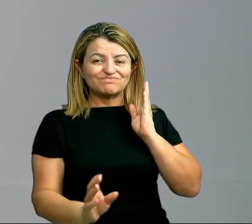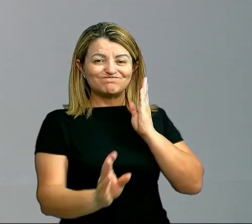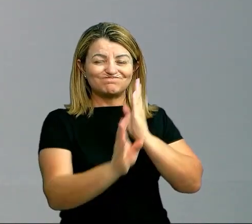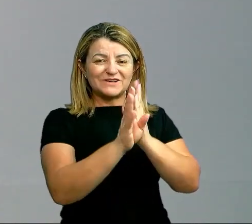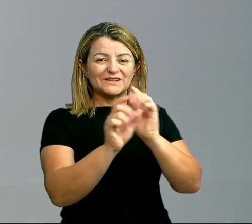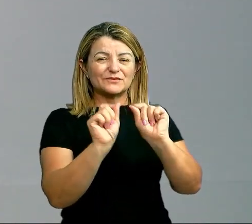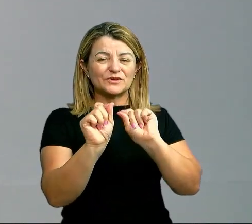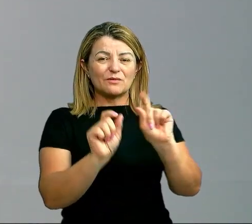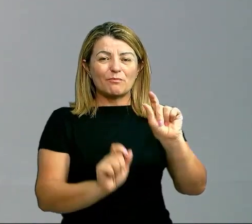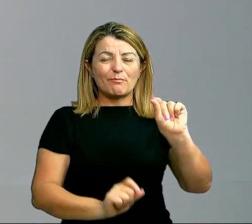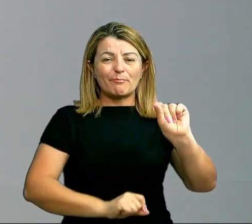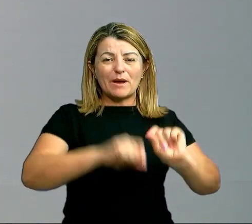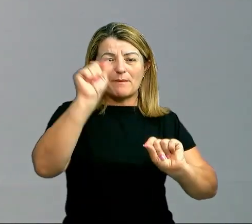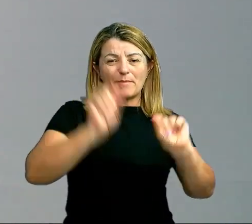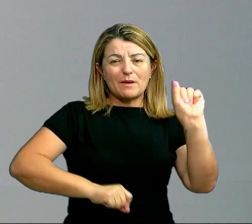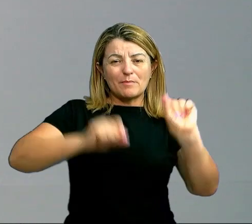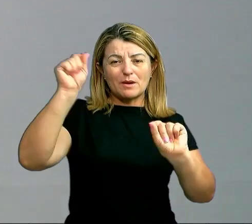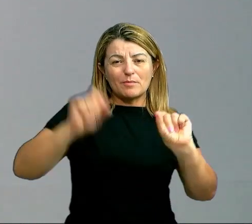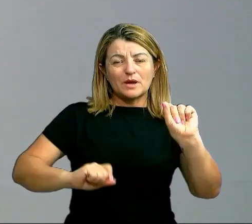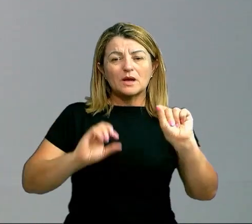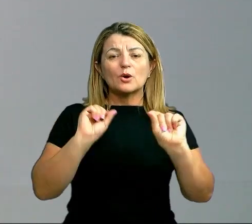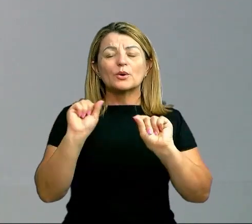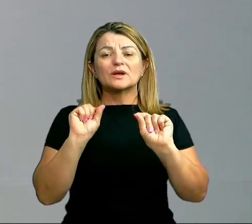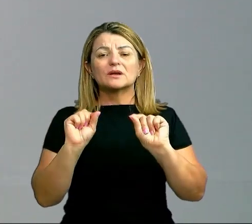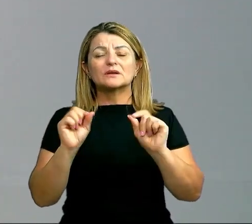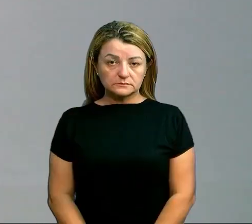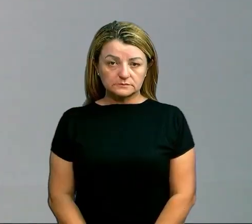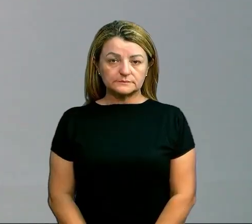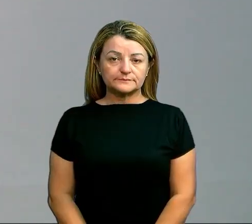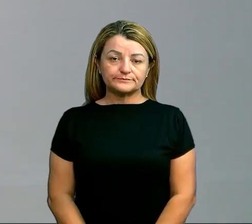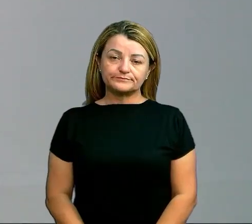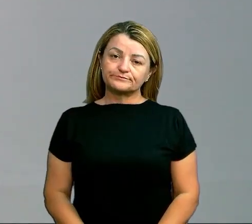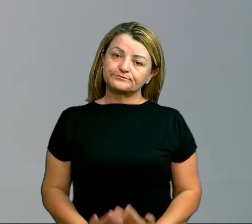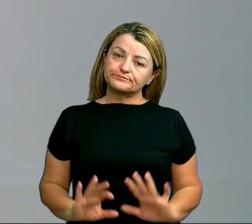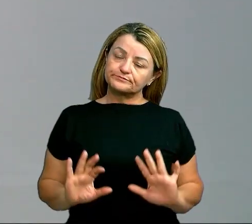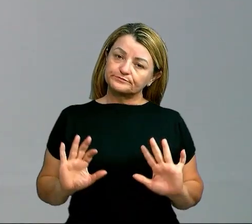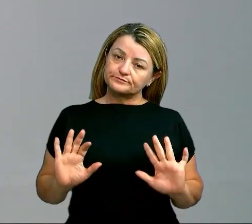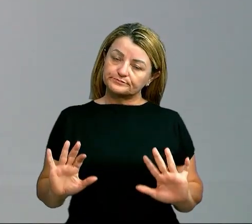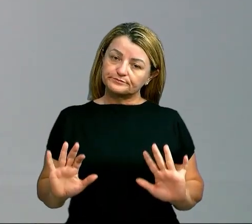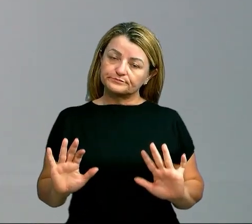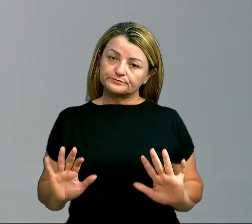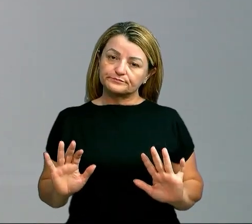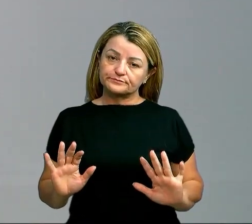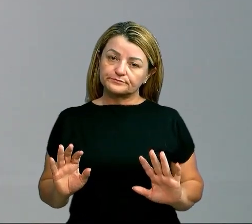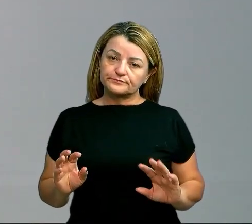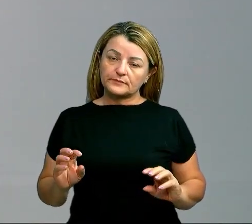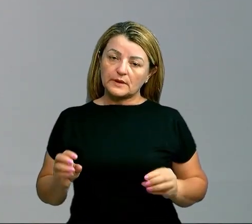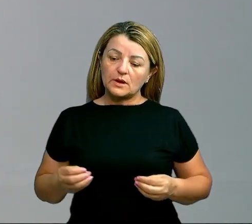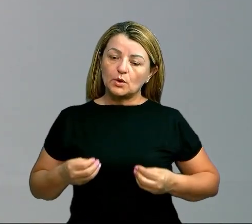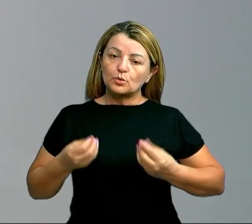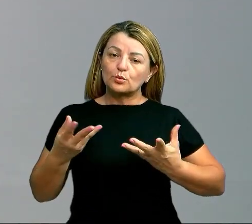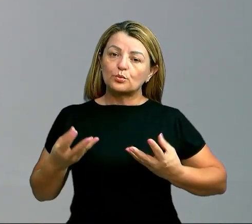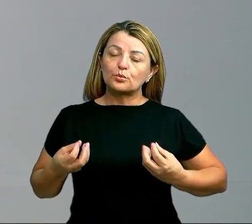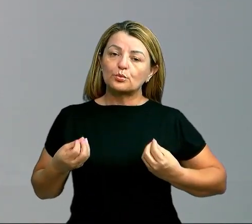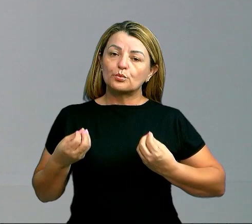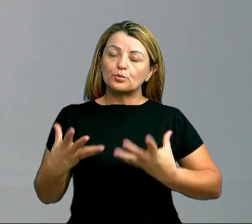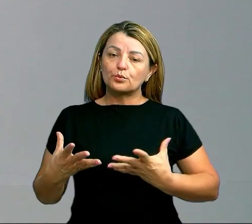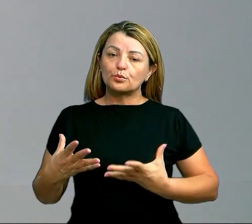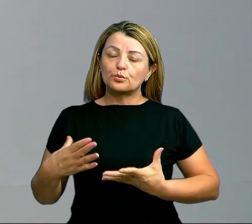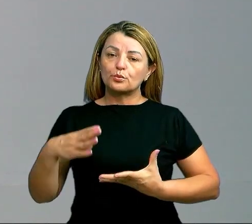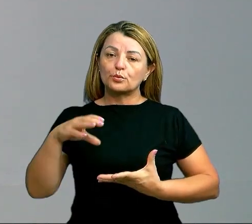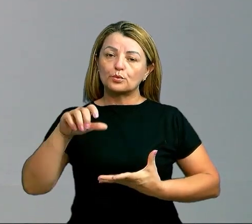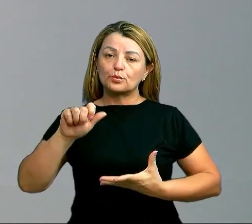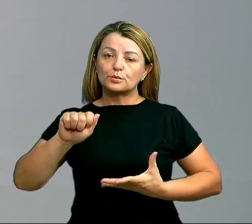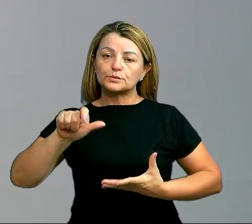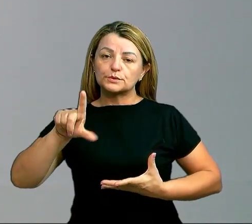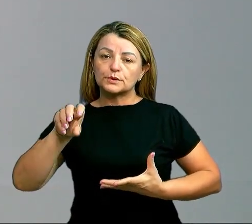variação de temperatura. Esse calor que sentimos e essa propagação de calor, ela vai ser emergida de forma a